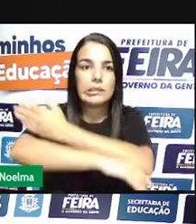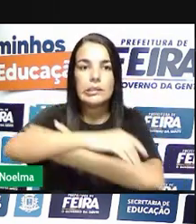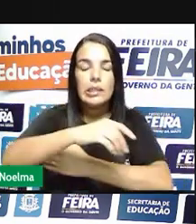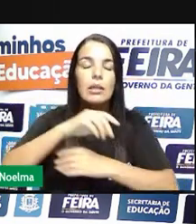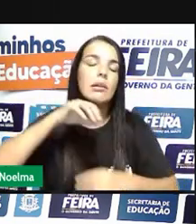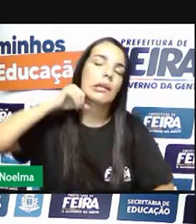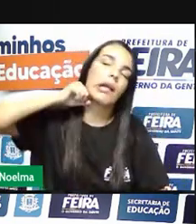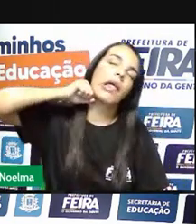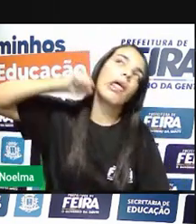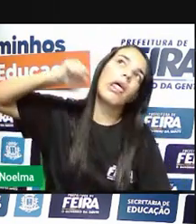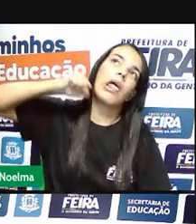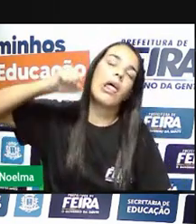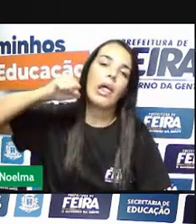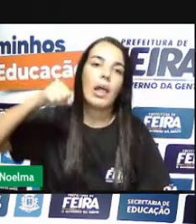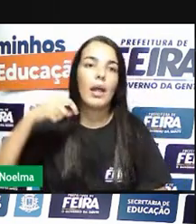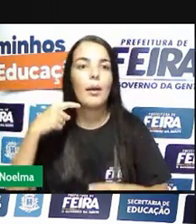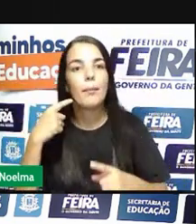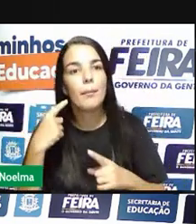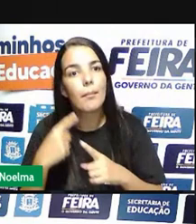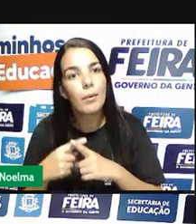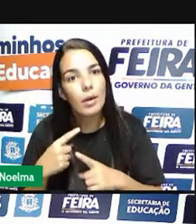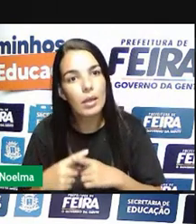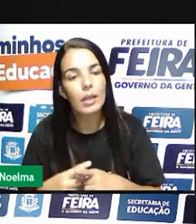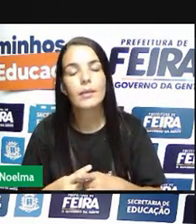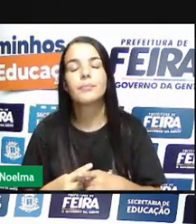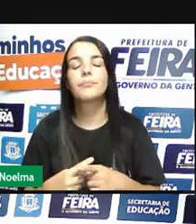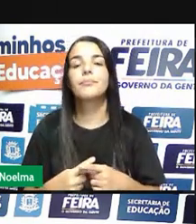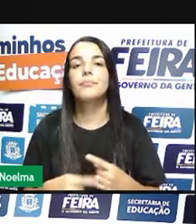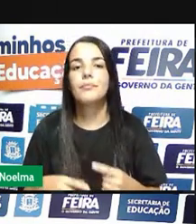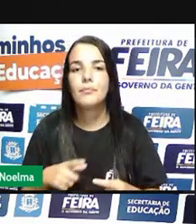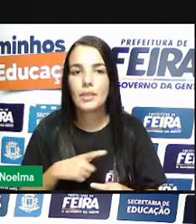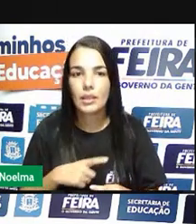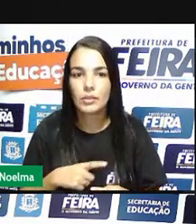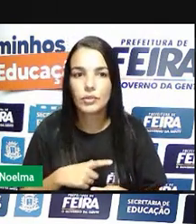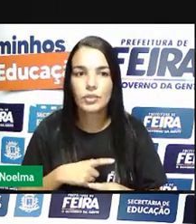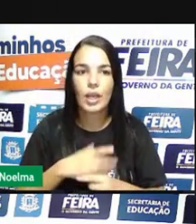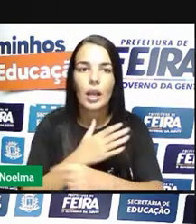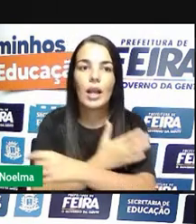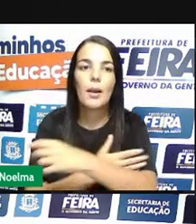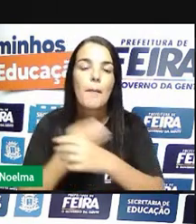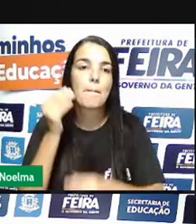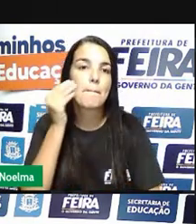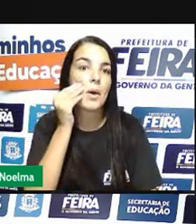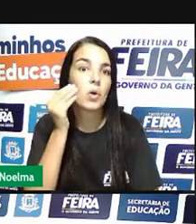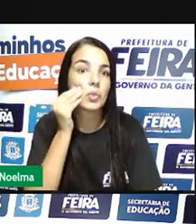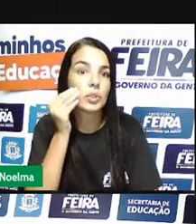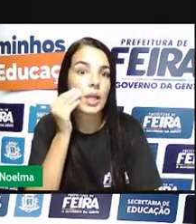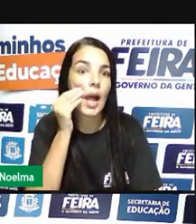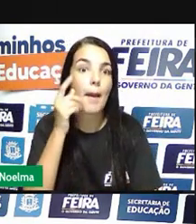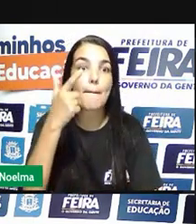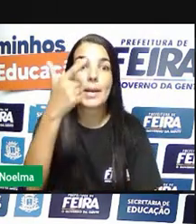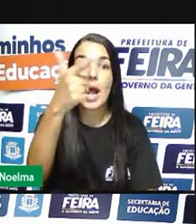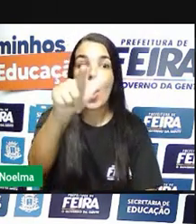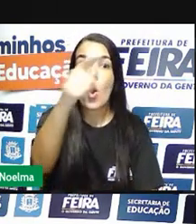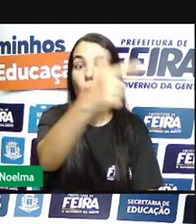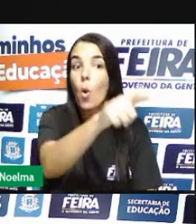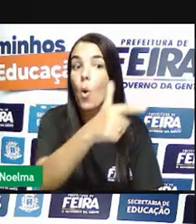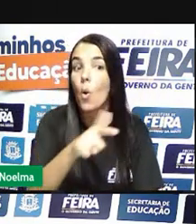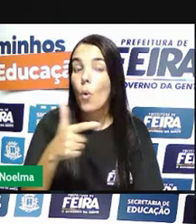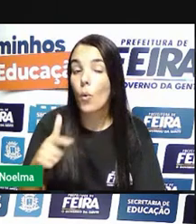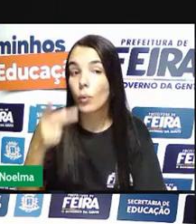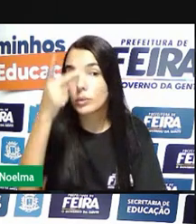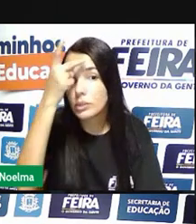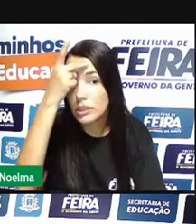enforcar a pessoa que era pena de morte né eles ainda esquartejavam e jogavam as partes nas estradas